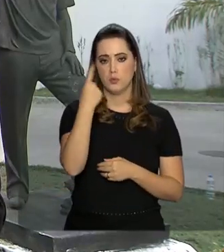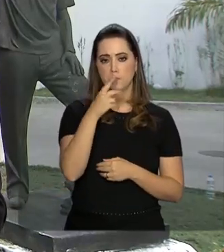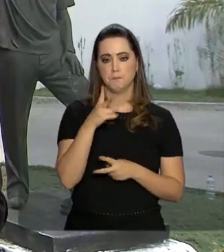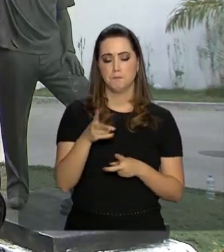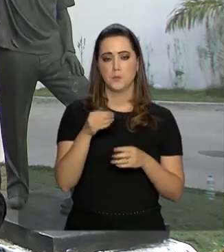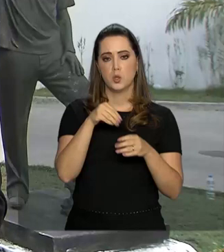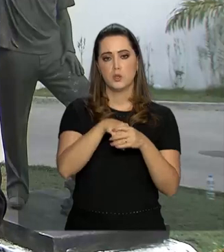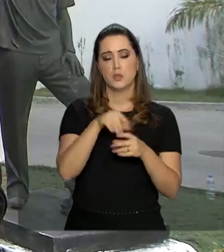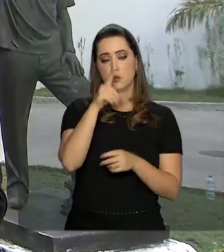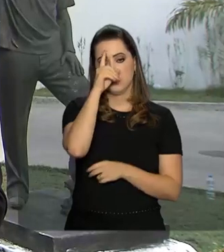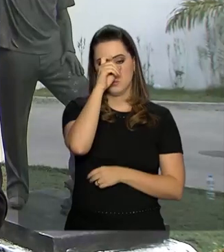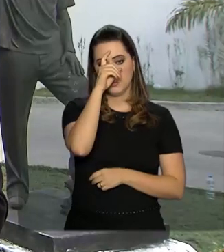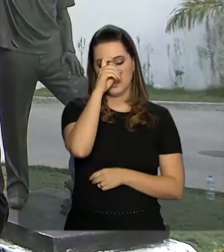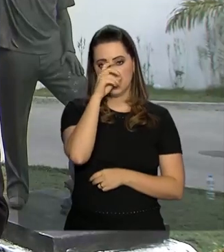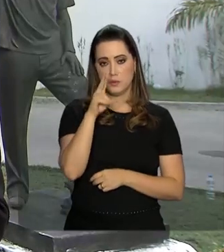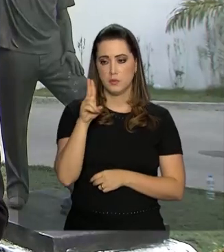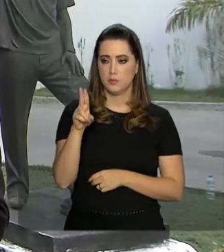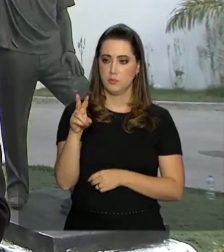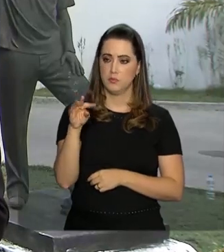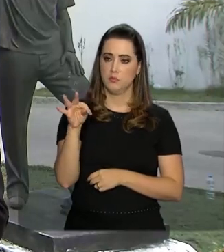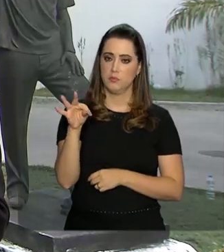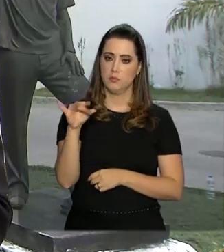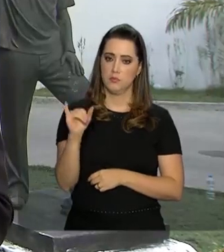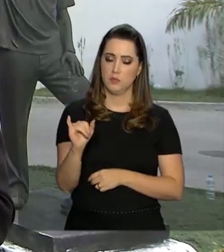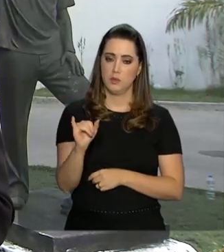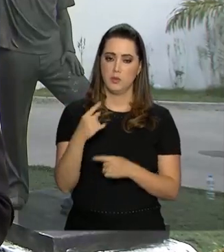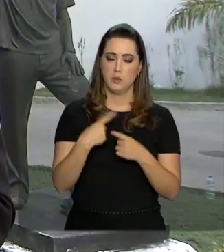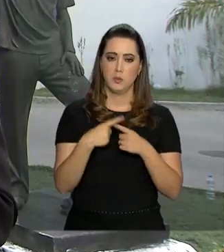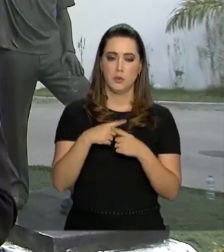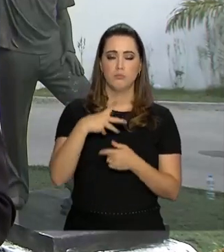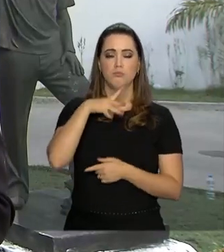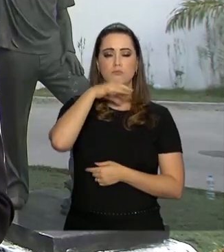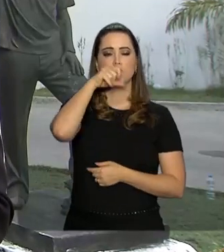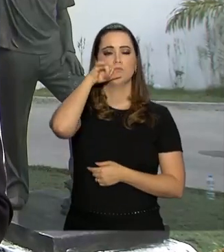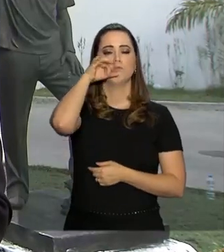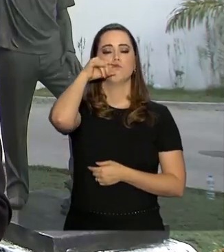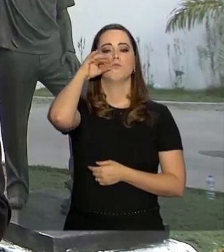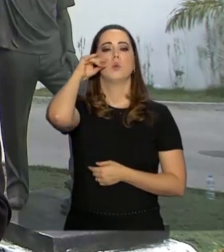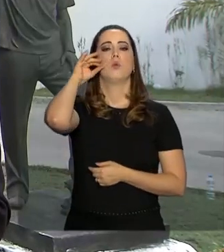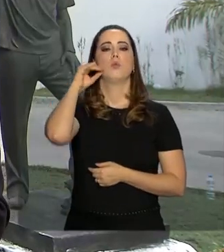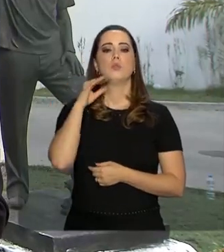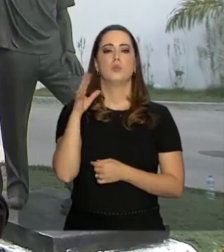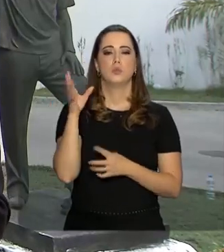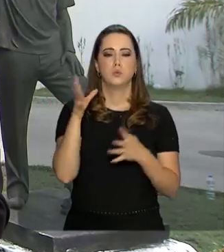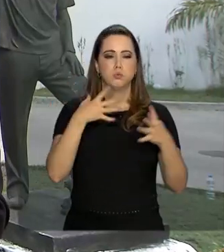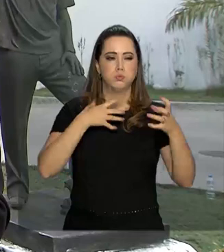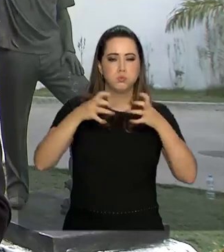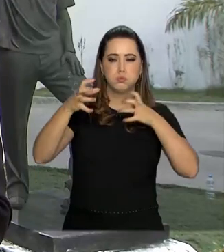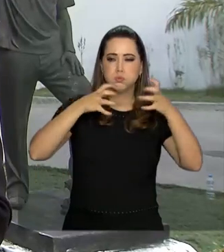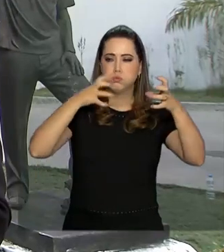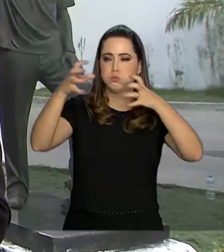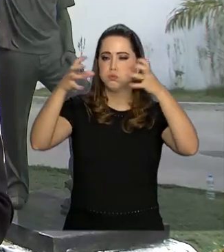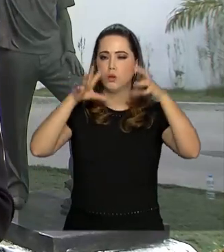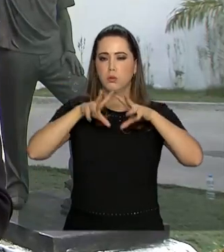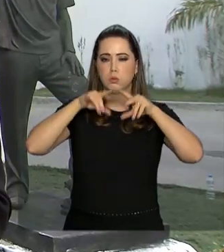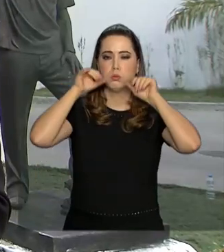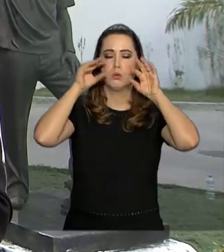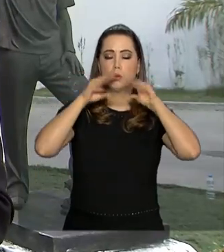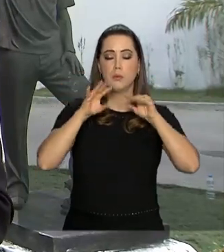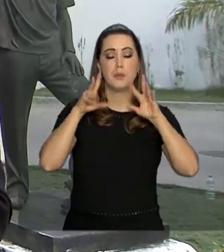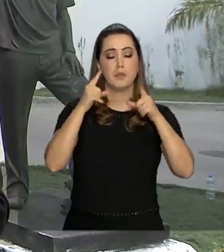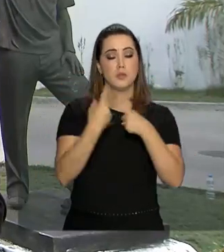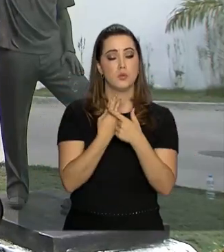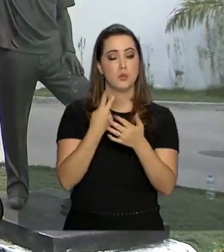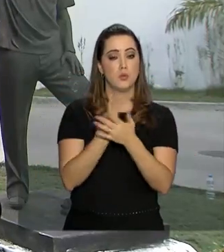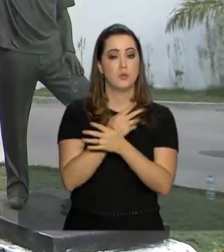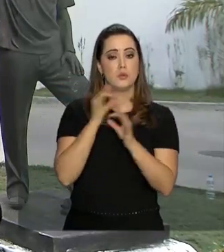observação na unidade de tratamento intensivo, já que inalaram muita fumaça durante o incêndio. Mas, se tudo correr bem, amanhã